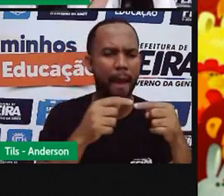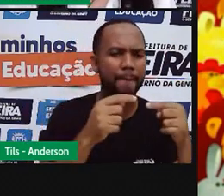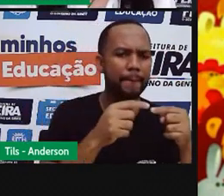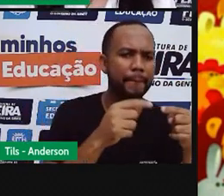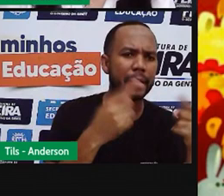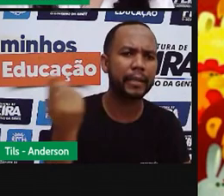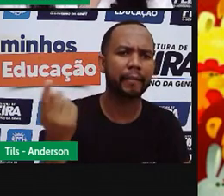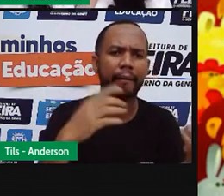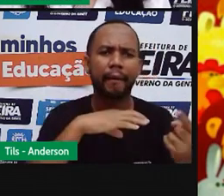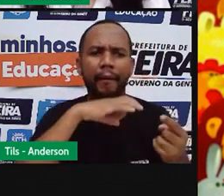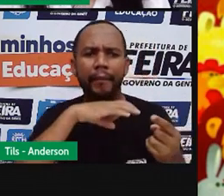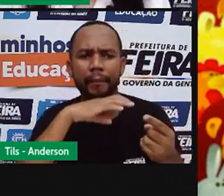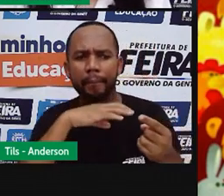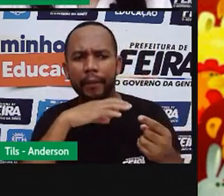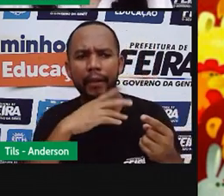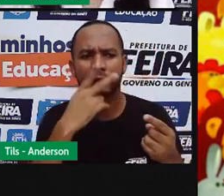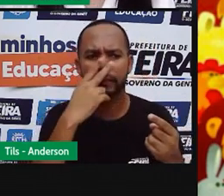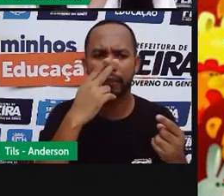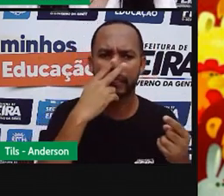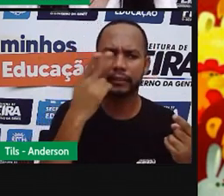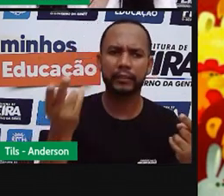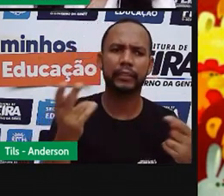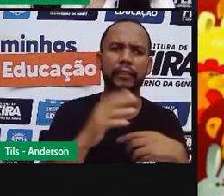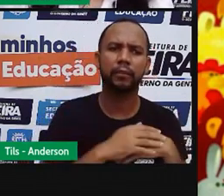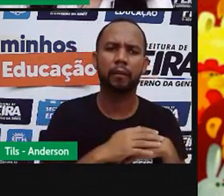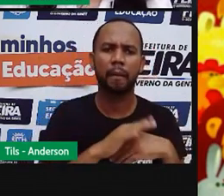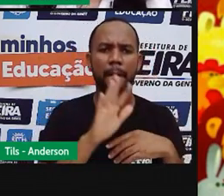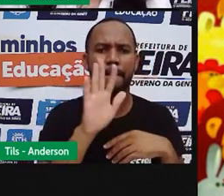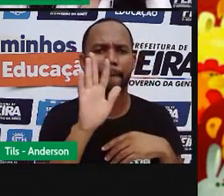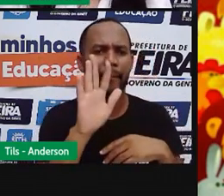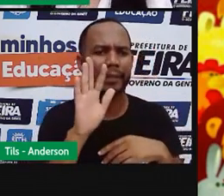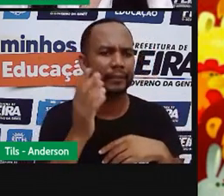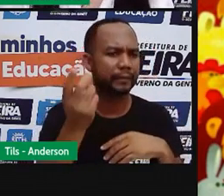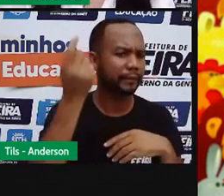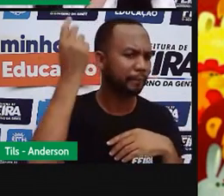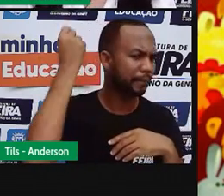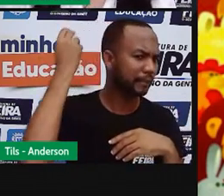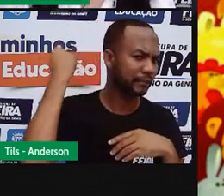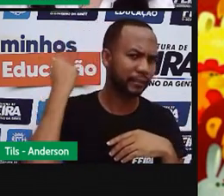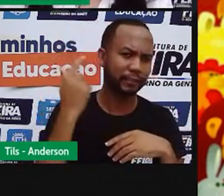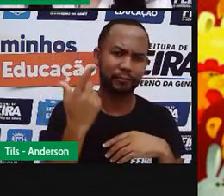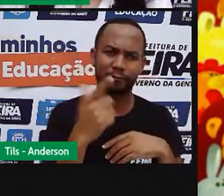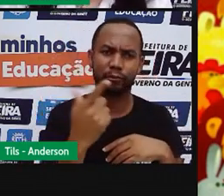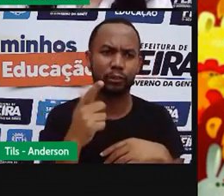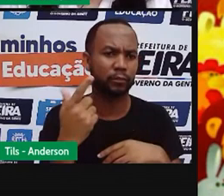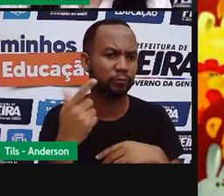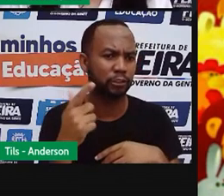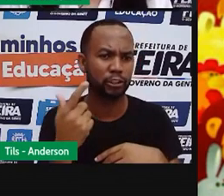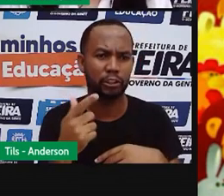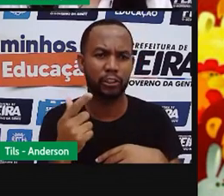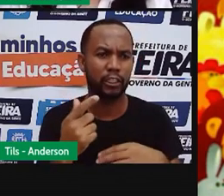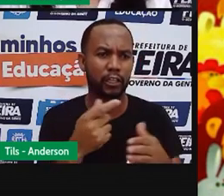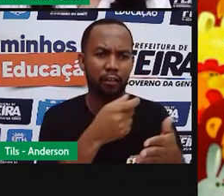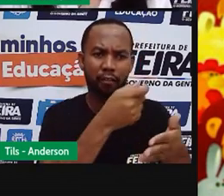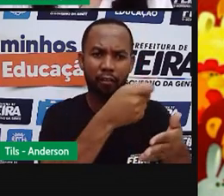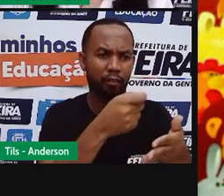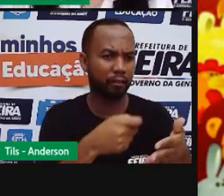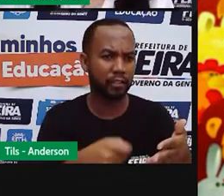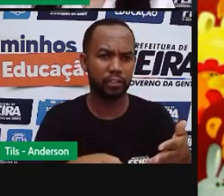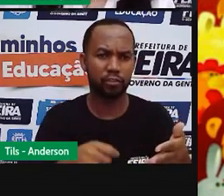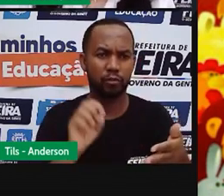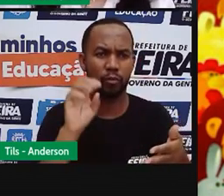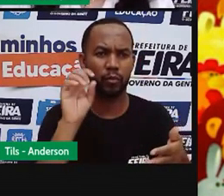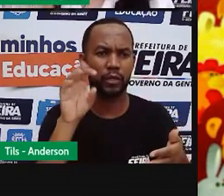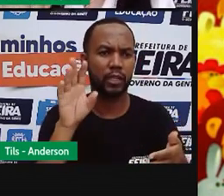de Exopo, não existiam os textos descritos. Por isso que fala que era de tradição moral. Eles